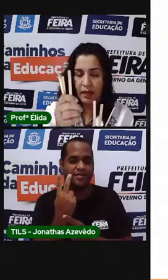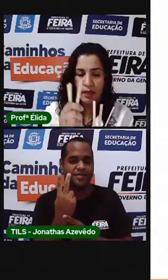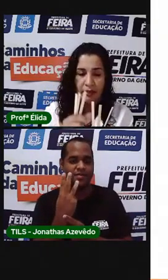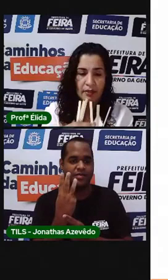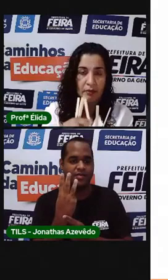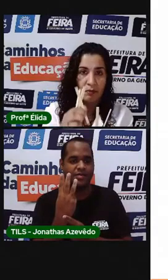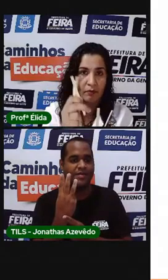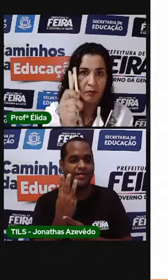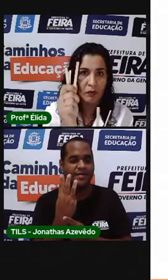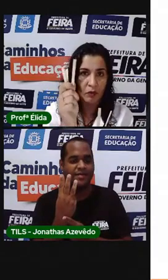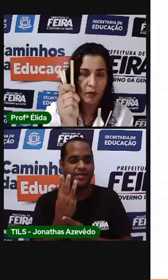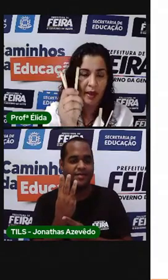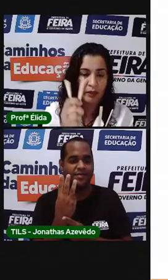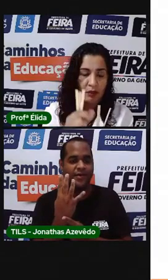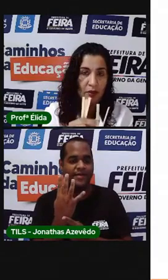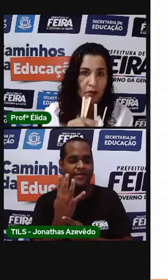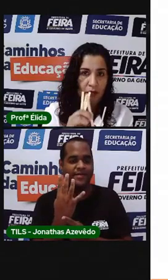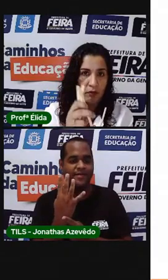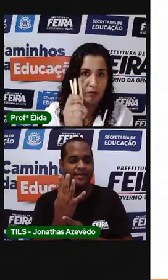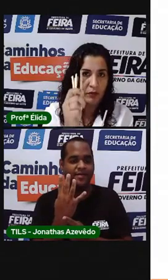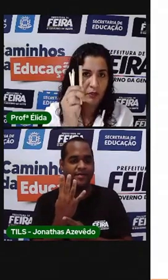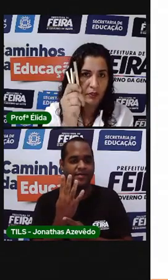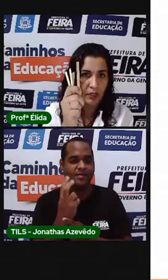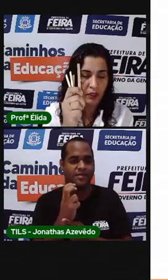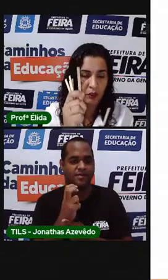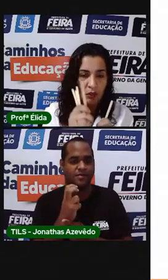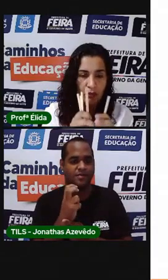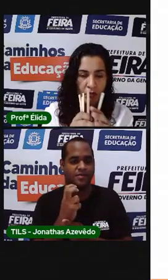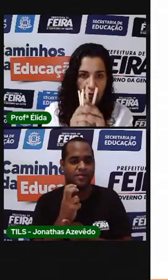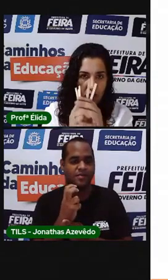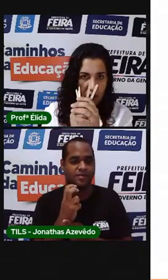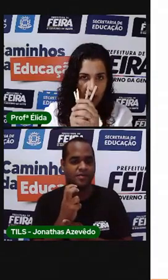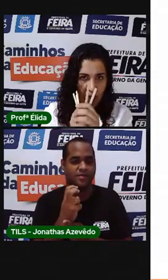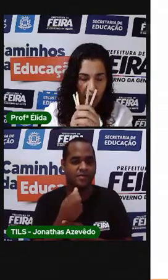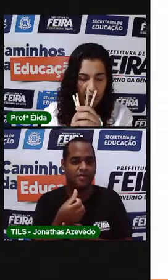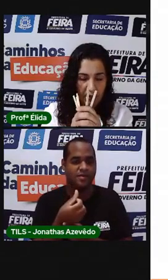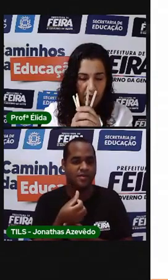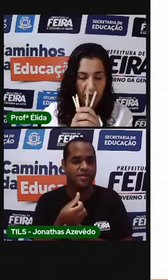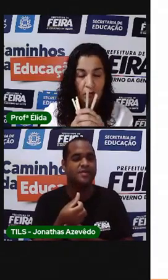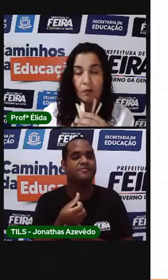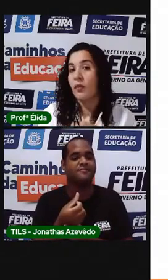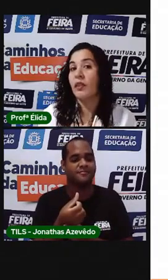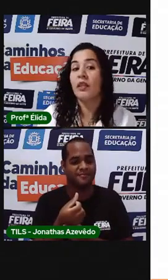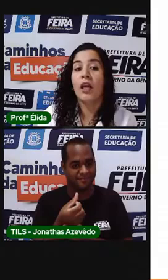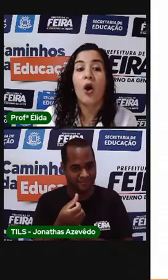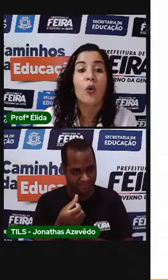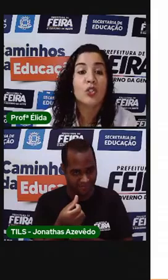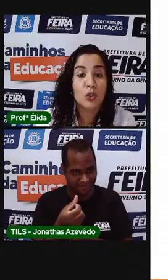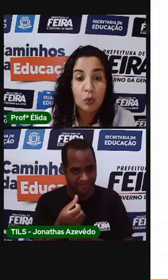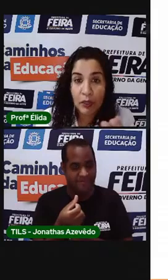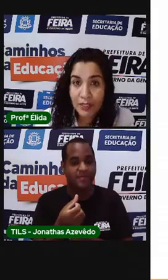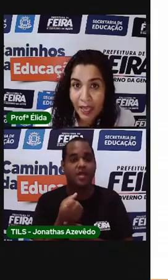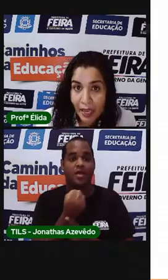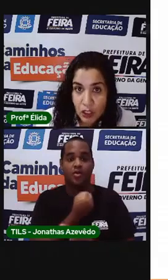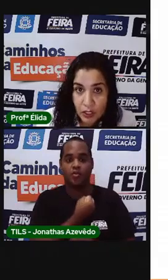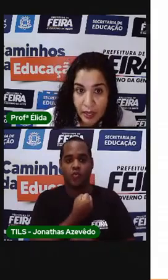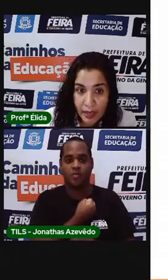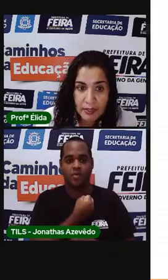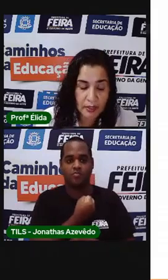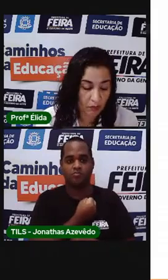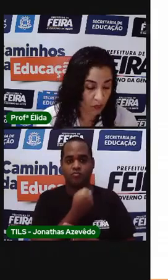três, quatro, cinco, seis. Os números